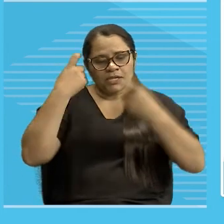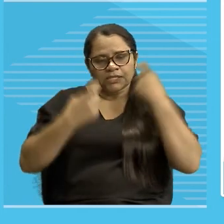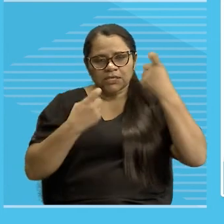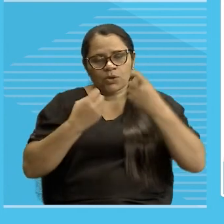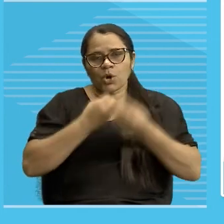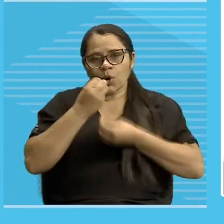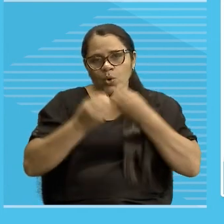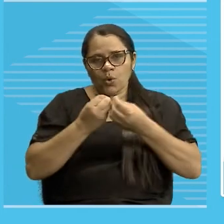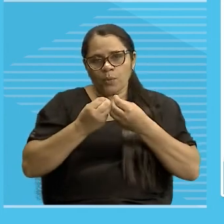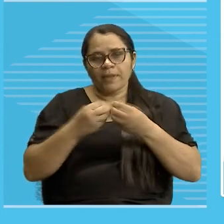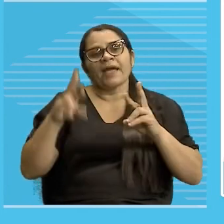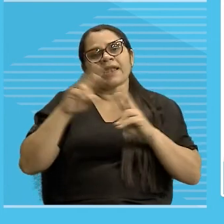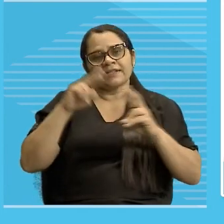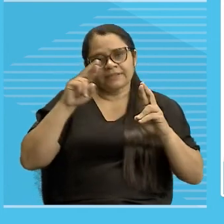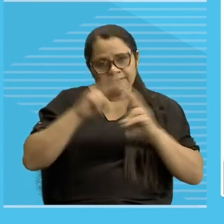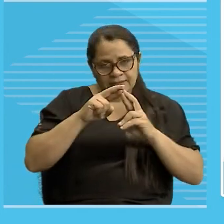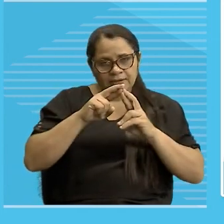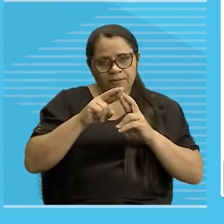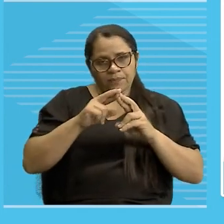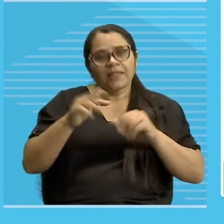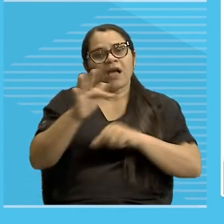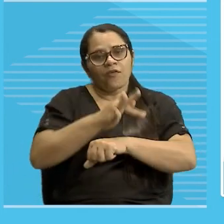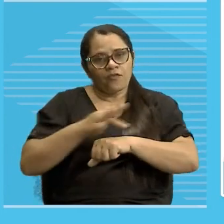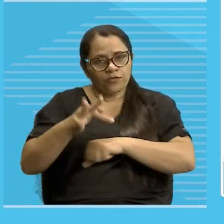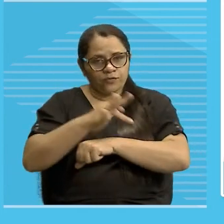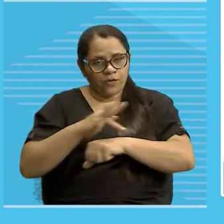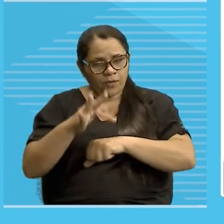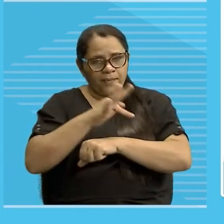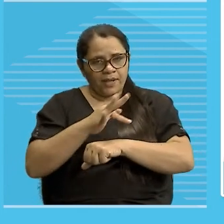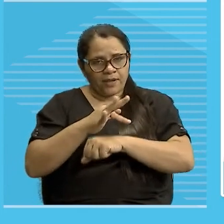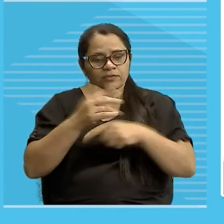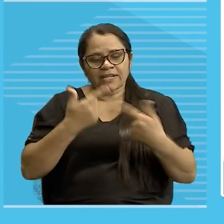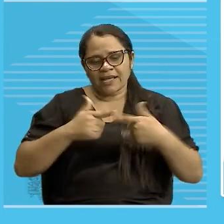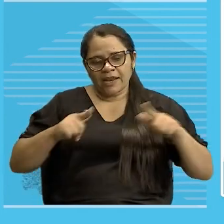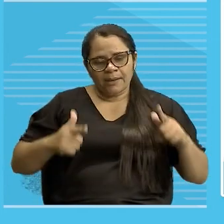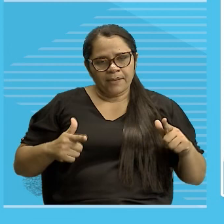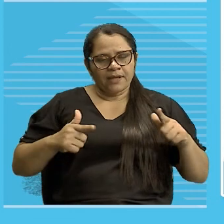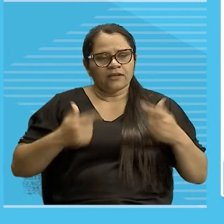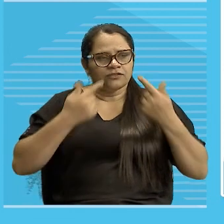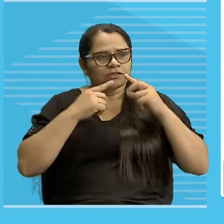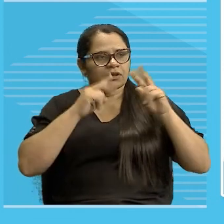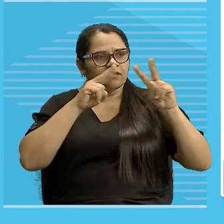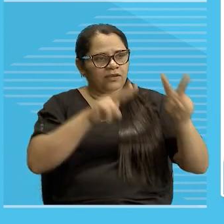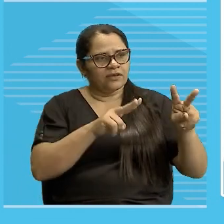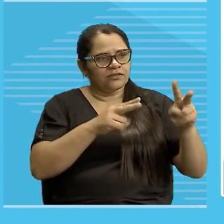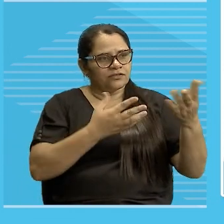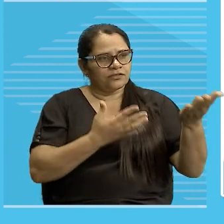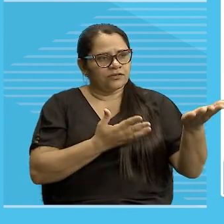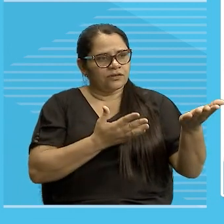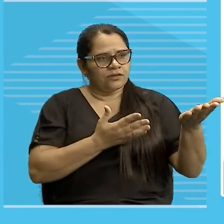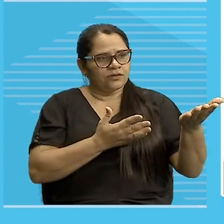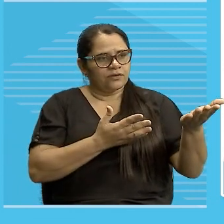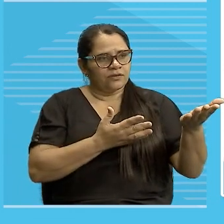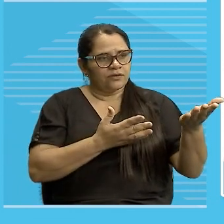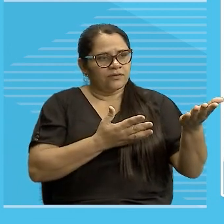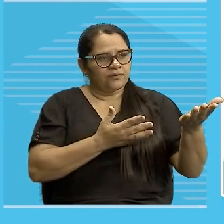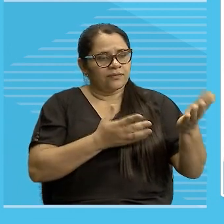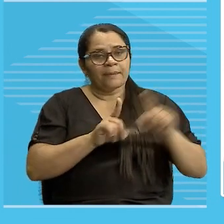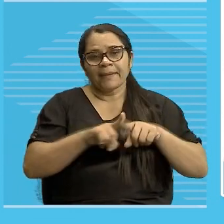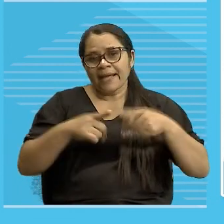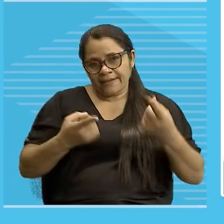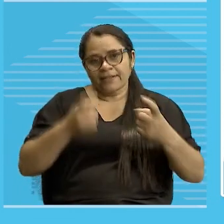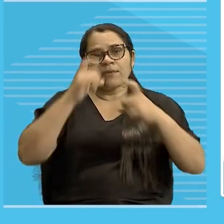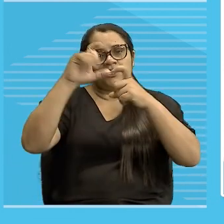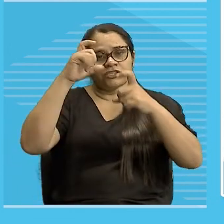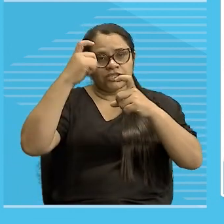com relação a essas normas gramaticais, não, mas essa daqui, pelo visto, vai ensinar, é uma tirinha didática também, só não é do